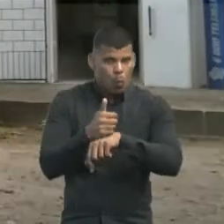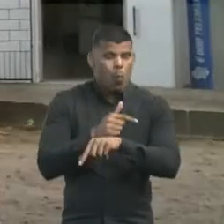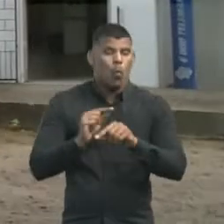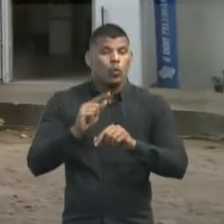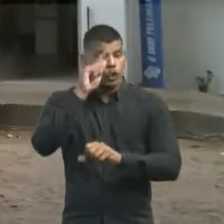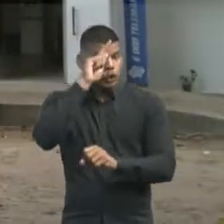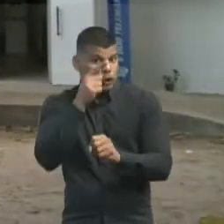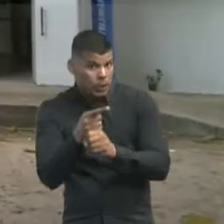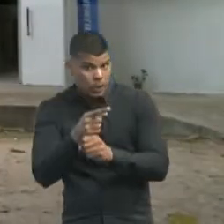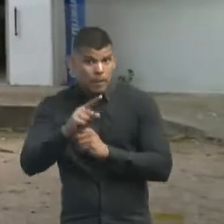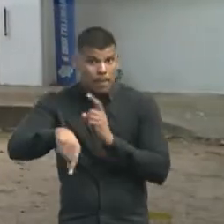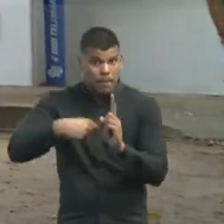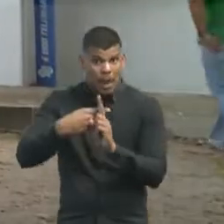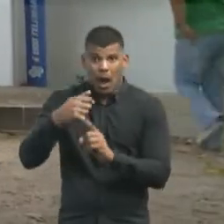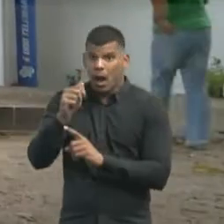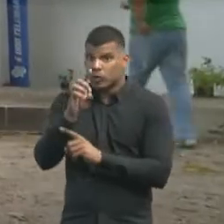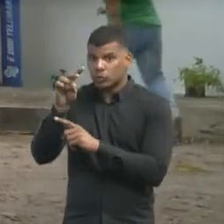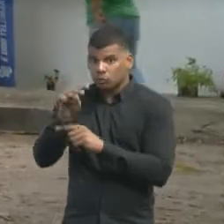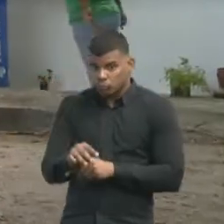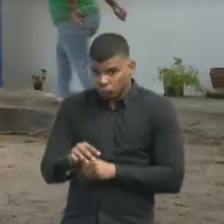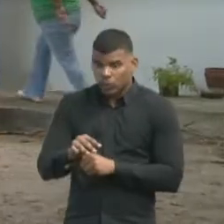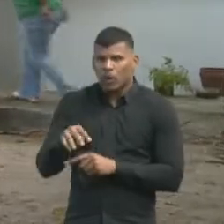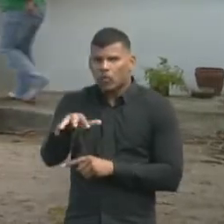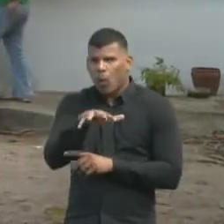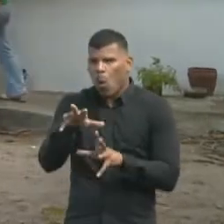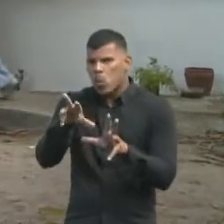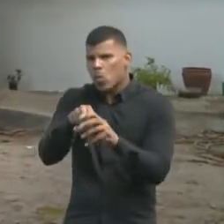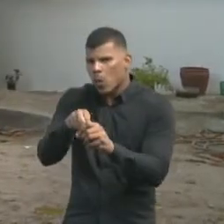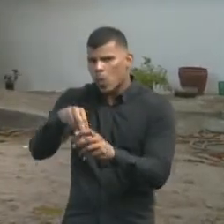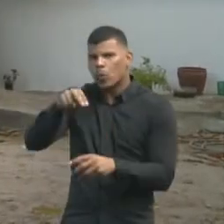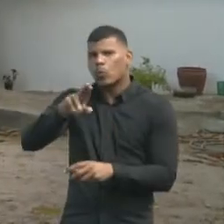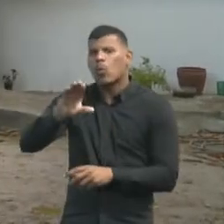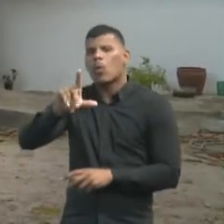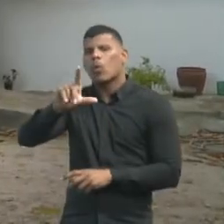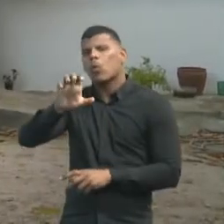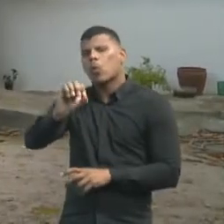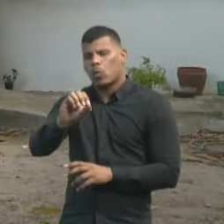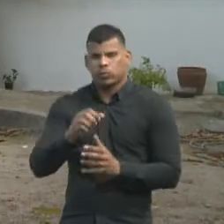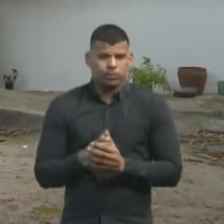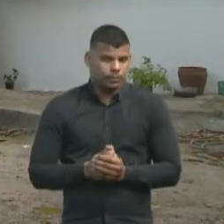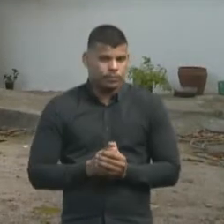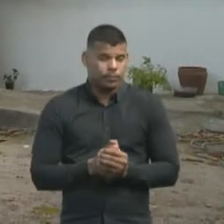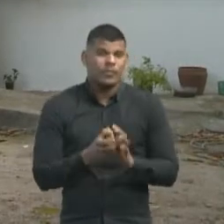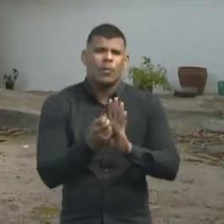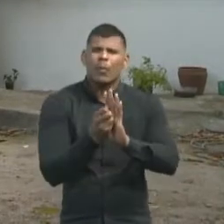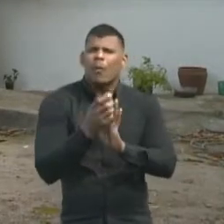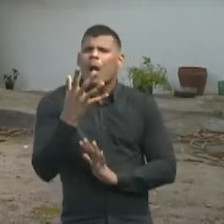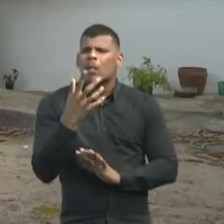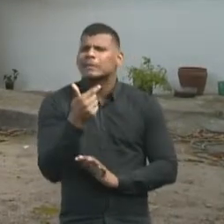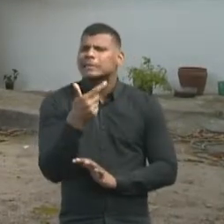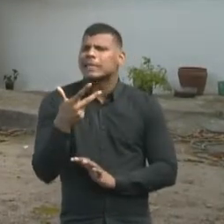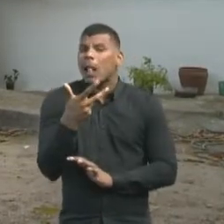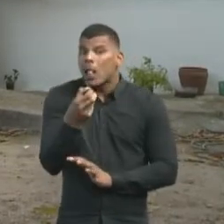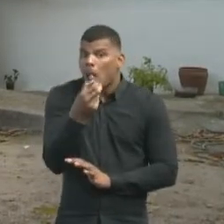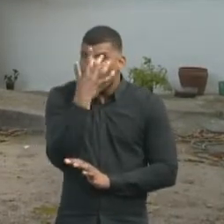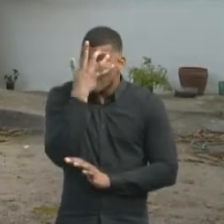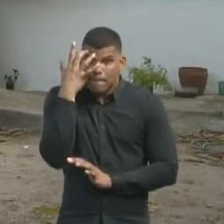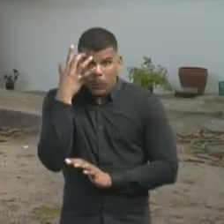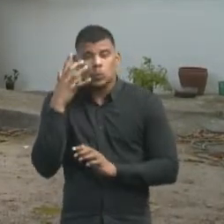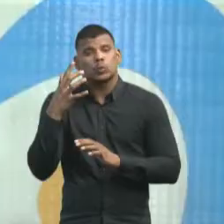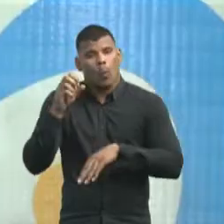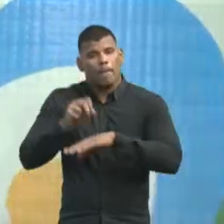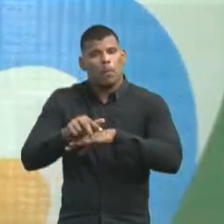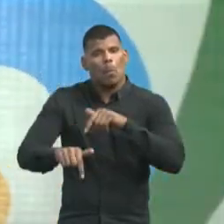gerenciamento das atividades de mediação. São cerca de 130 mediadores comunitários no